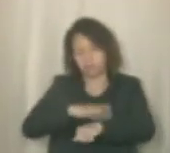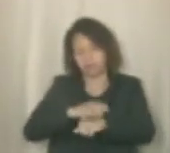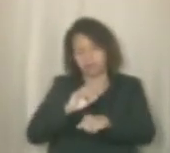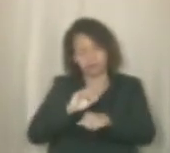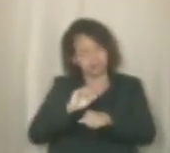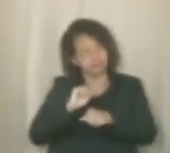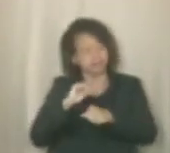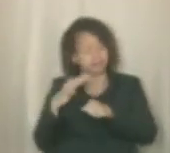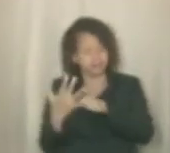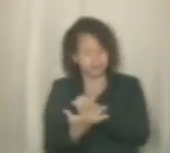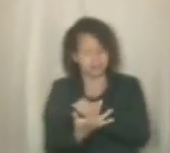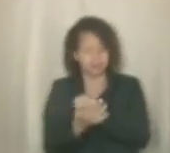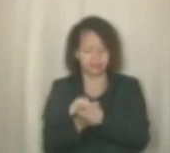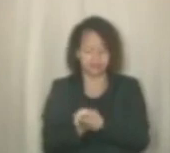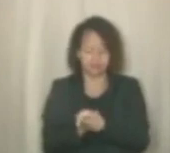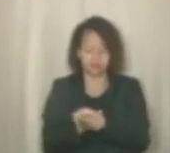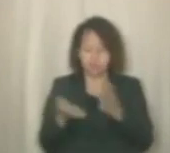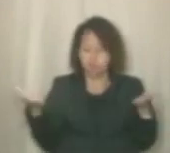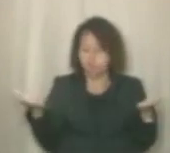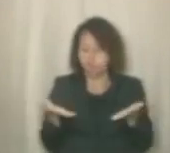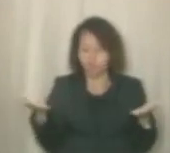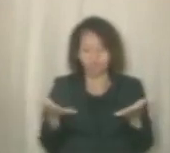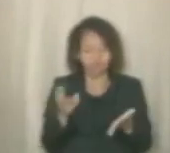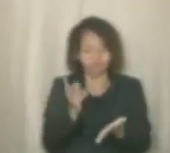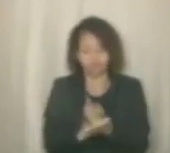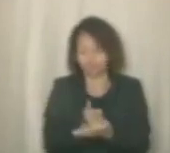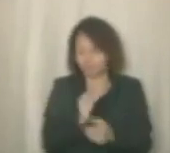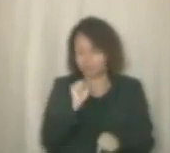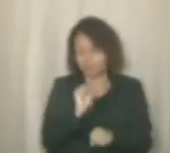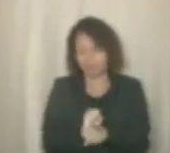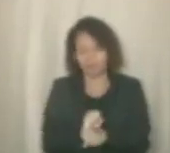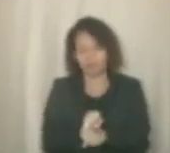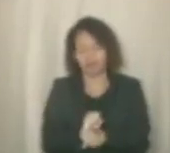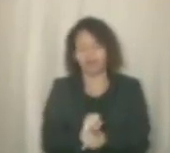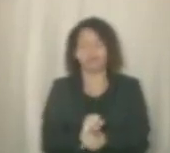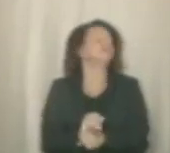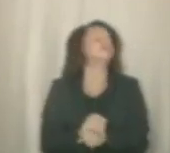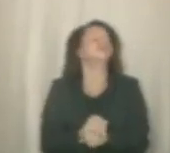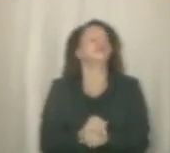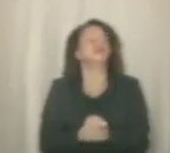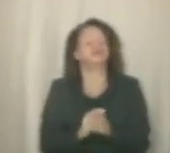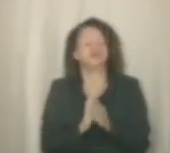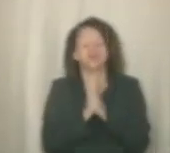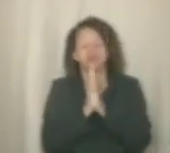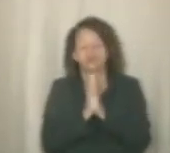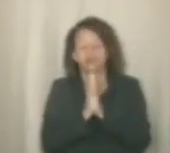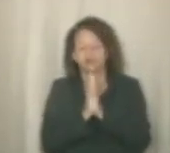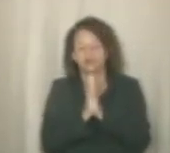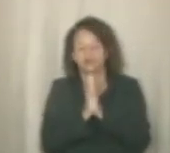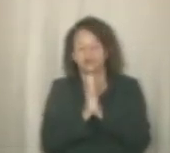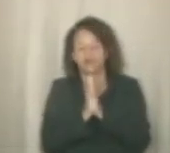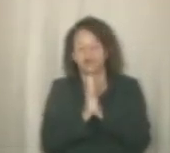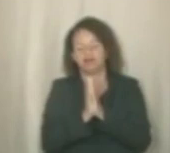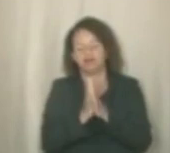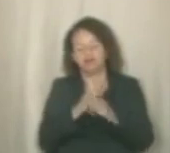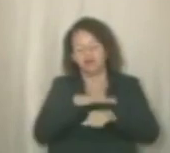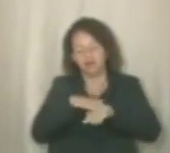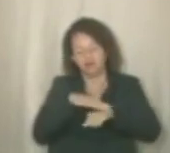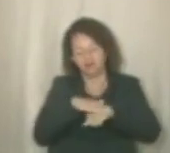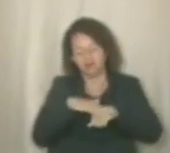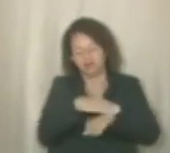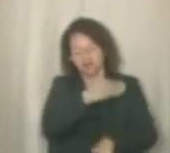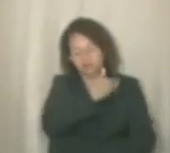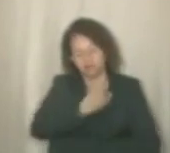Hoje não existe mais, então eu quero contar com a sensibilidade da